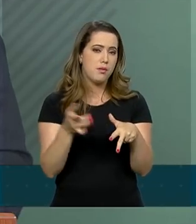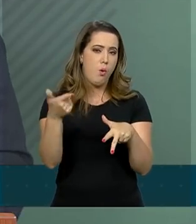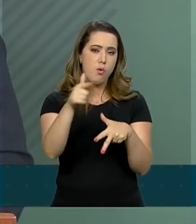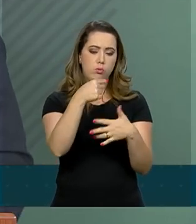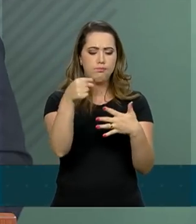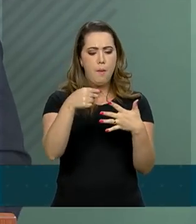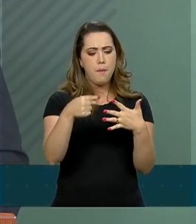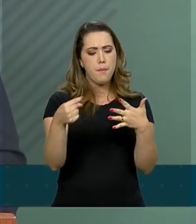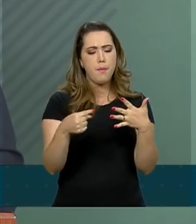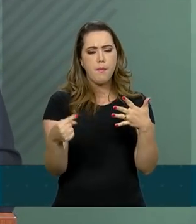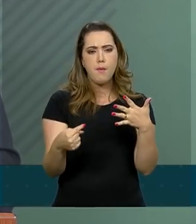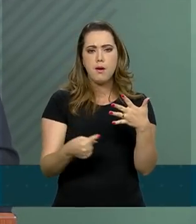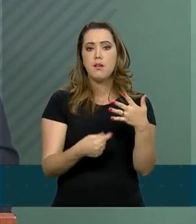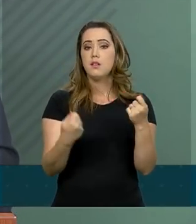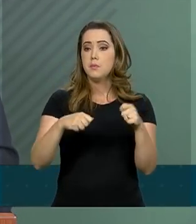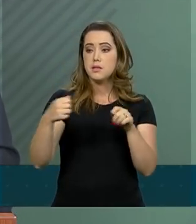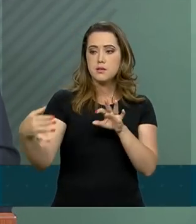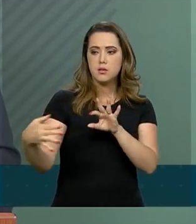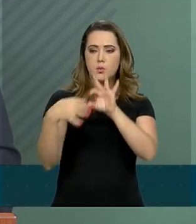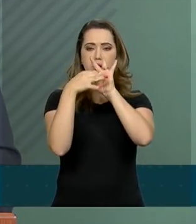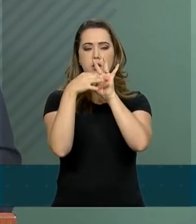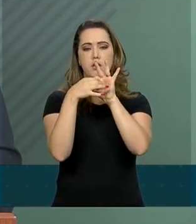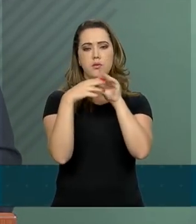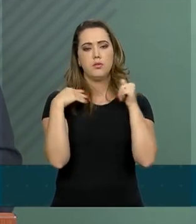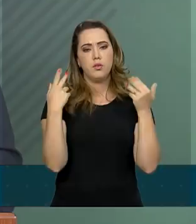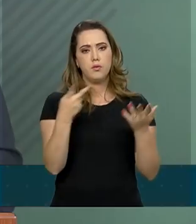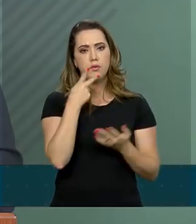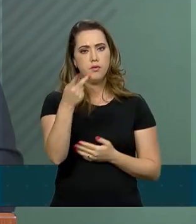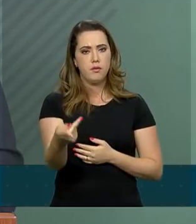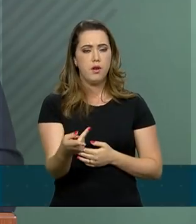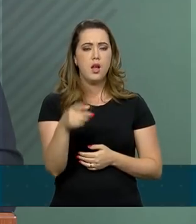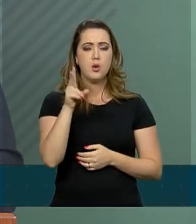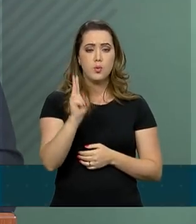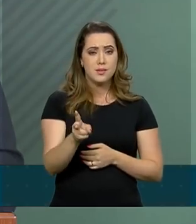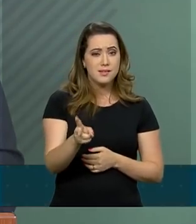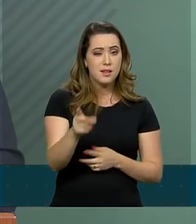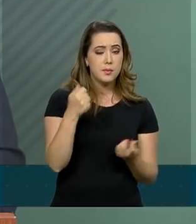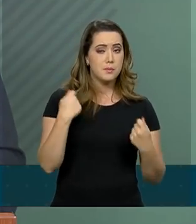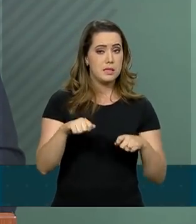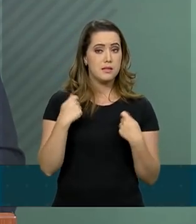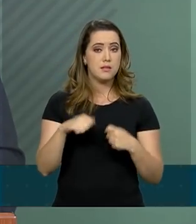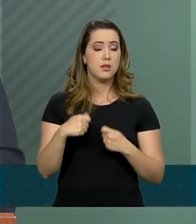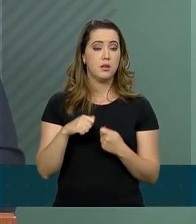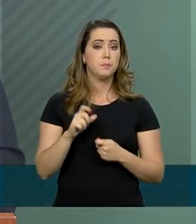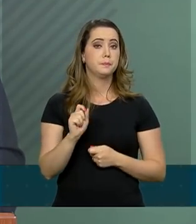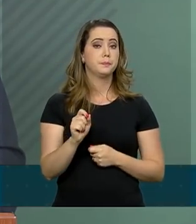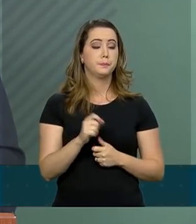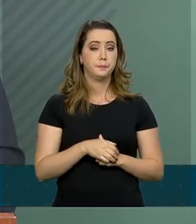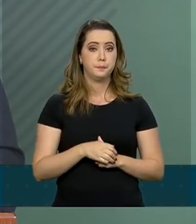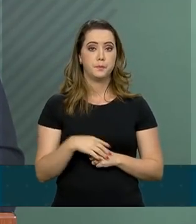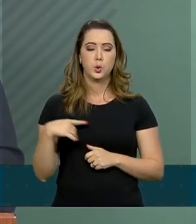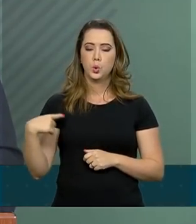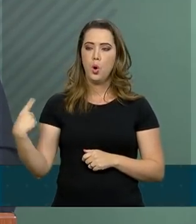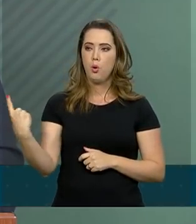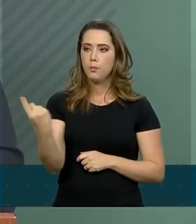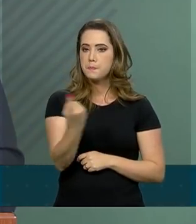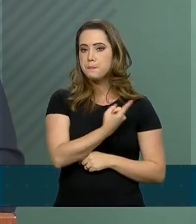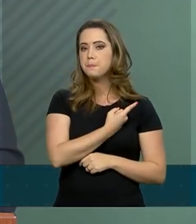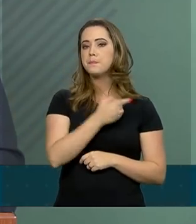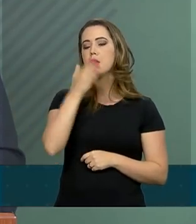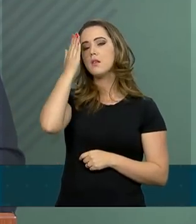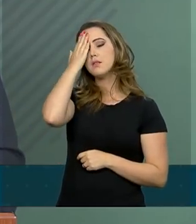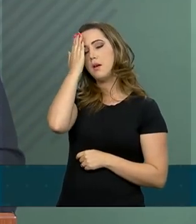E é nesse sentido que ele verbalizou de forma muito veemente a necessidade de que nós tenhamos